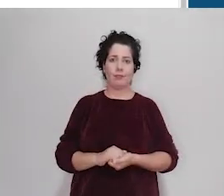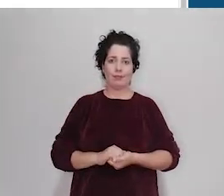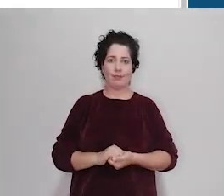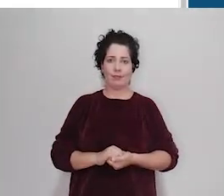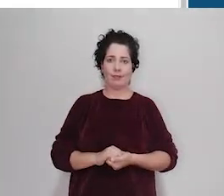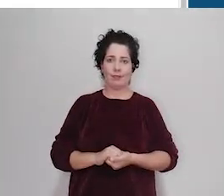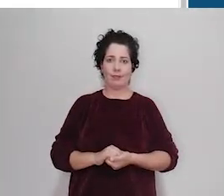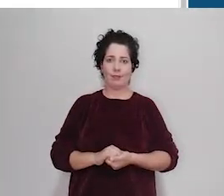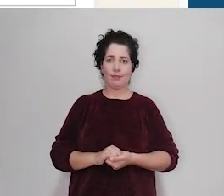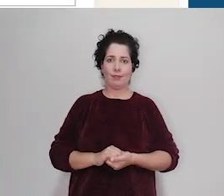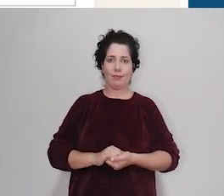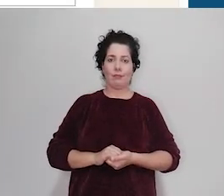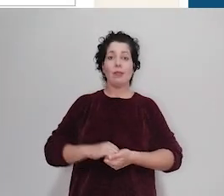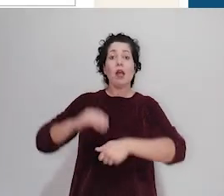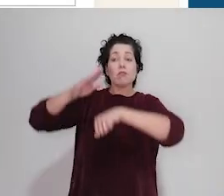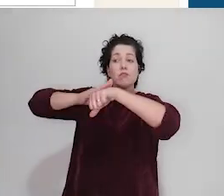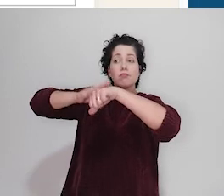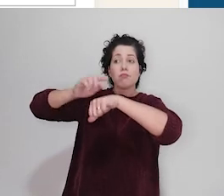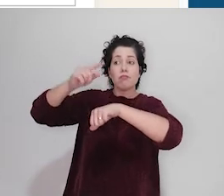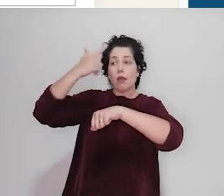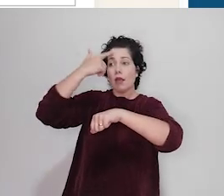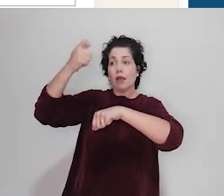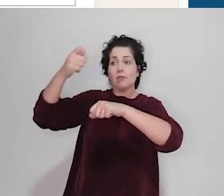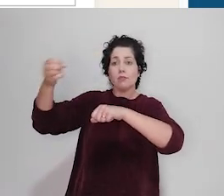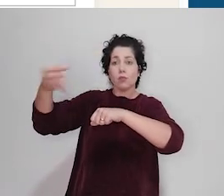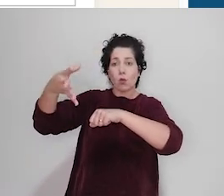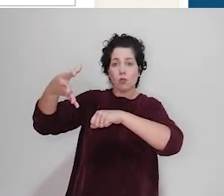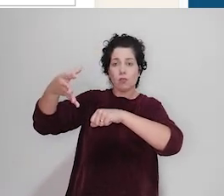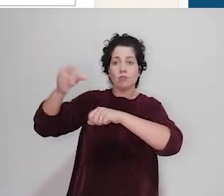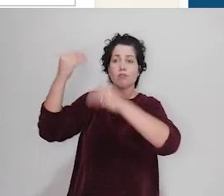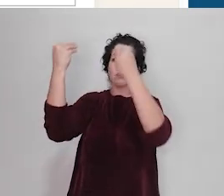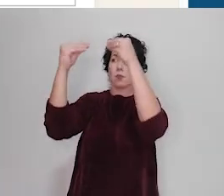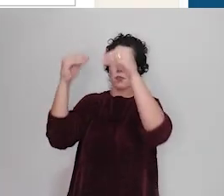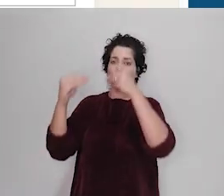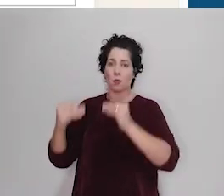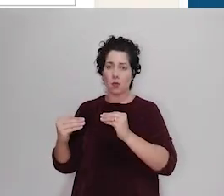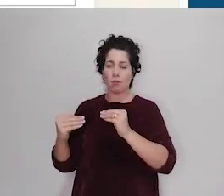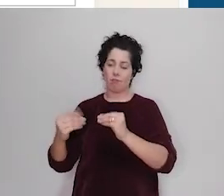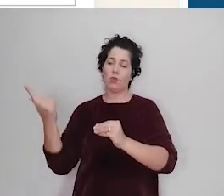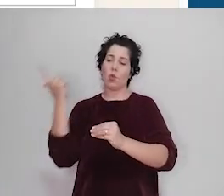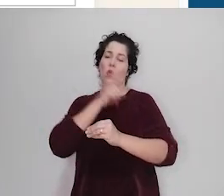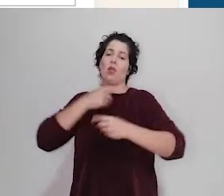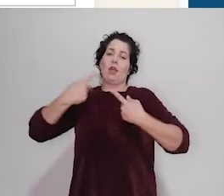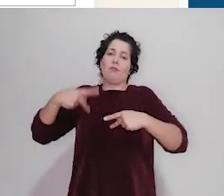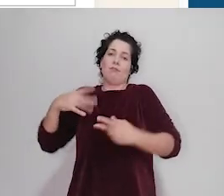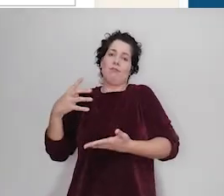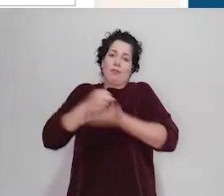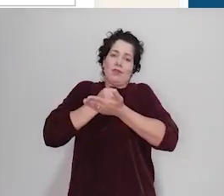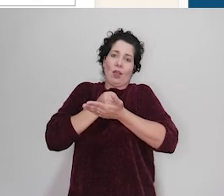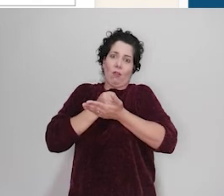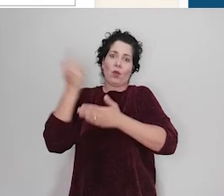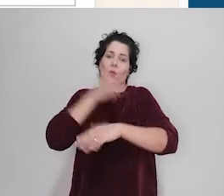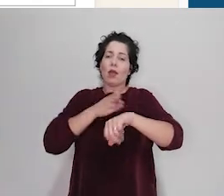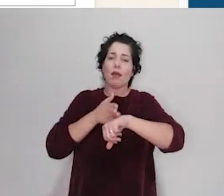Clique no botão Criar uma conta Preencha os dados Então, você já terá os seus dados de